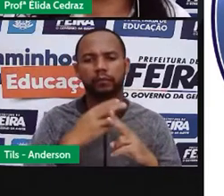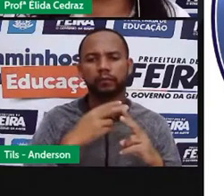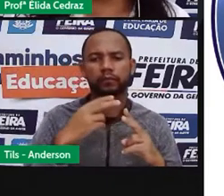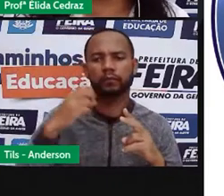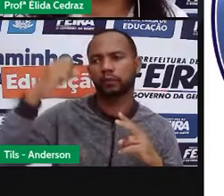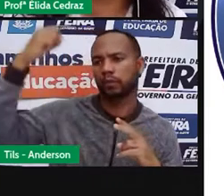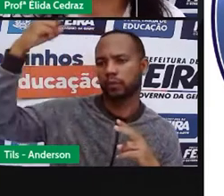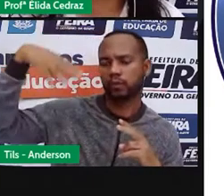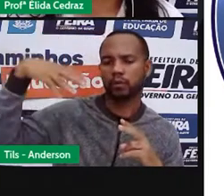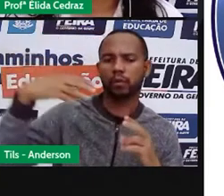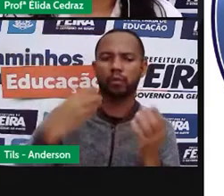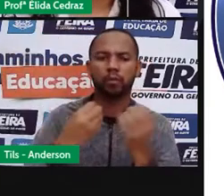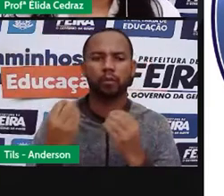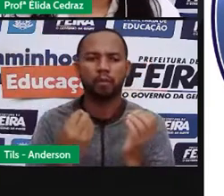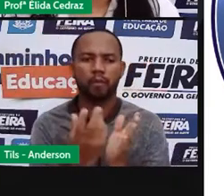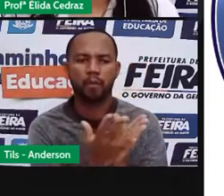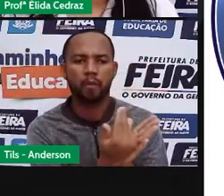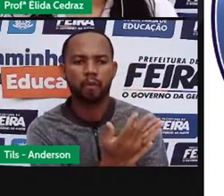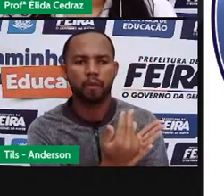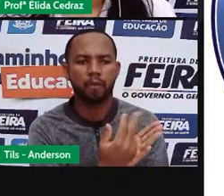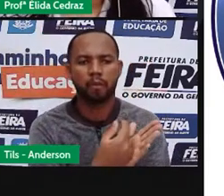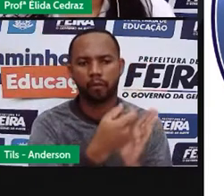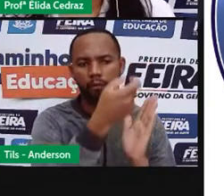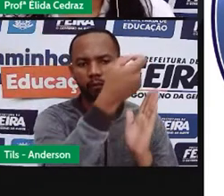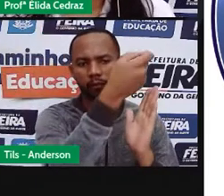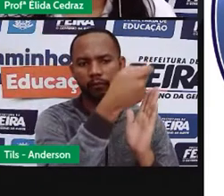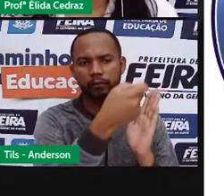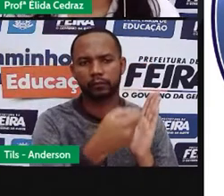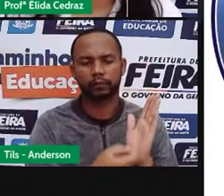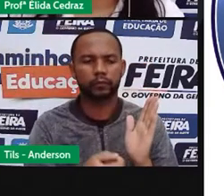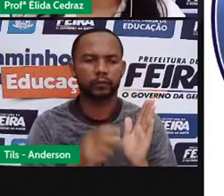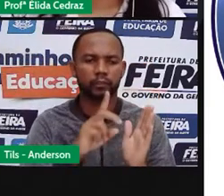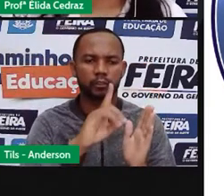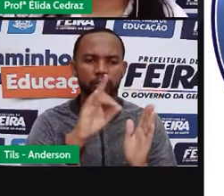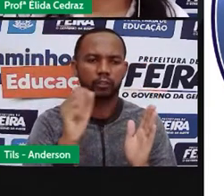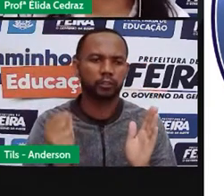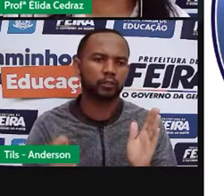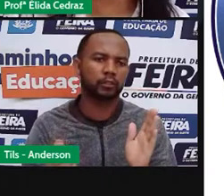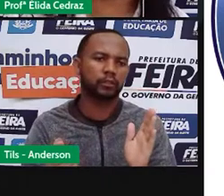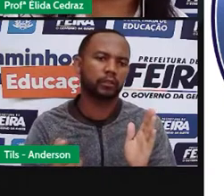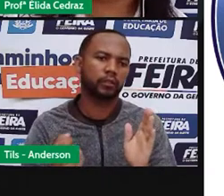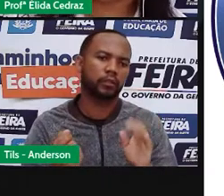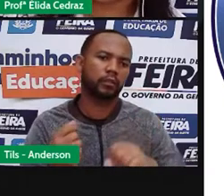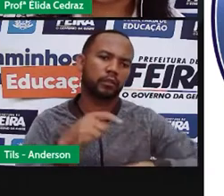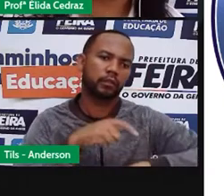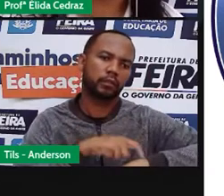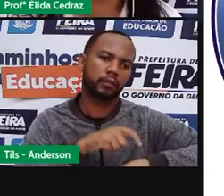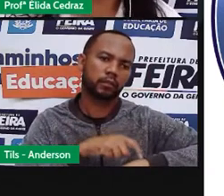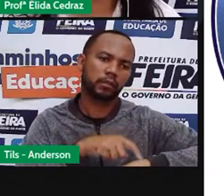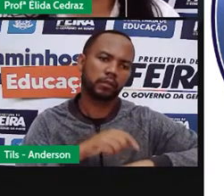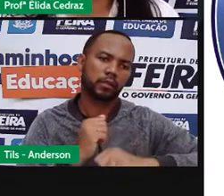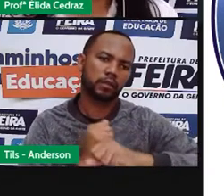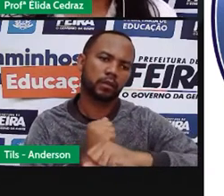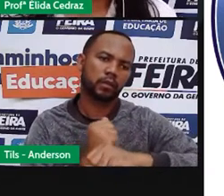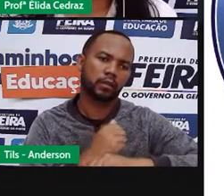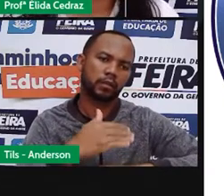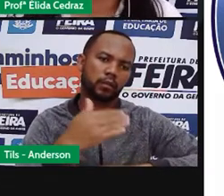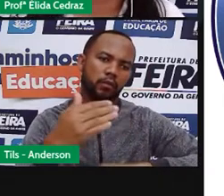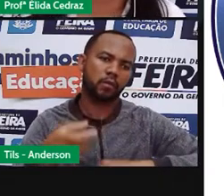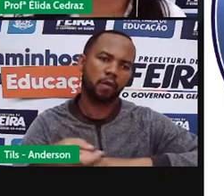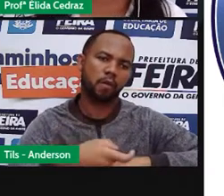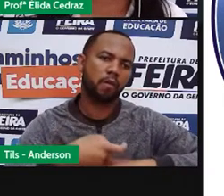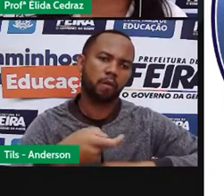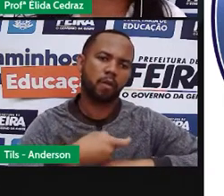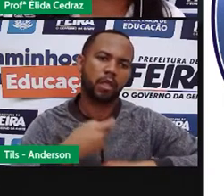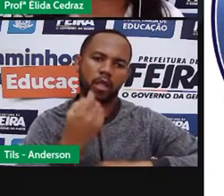desenhos culpenses, a passagem dos dias, a contagem dos períodos para colheita,